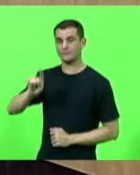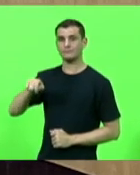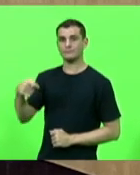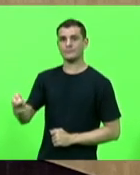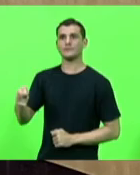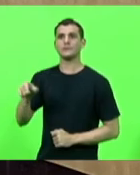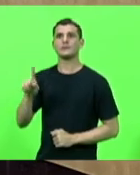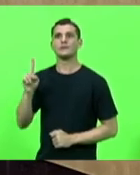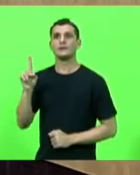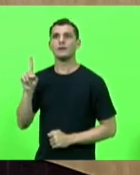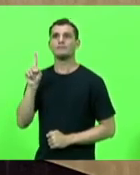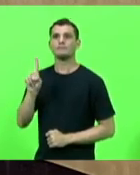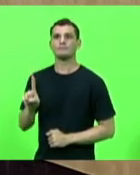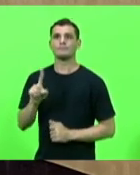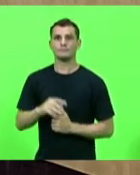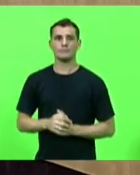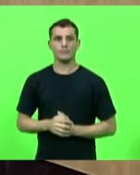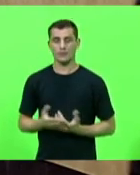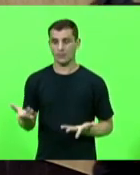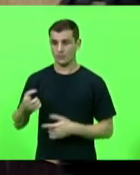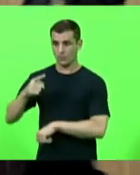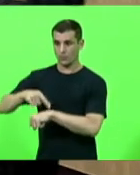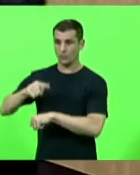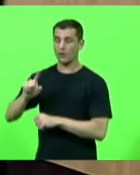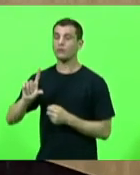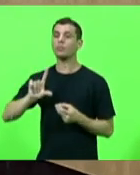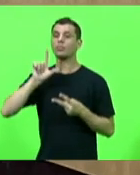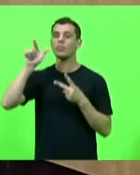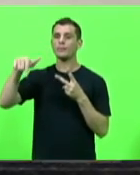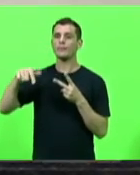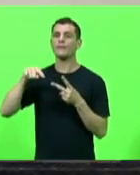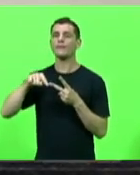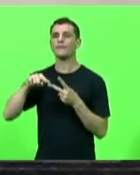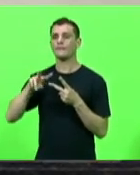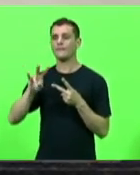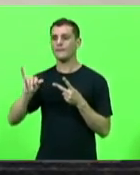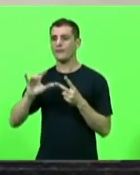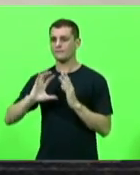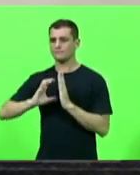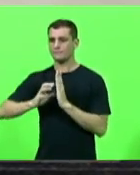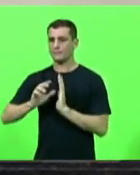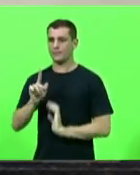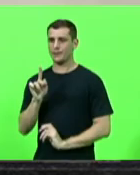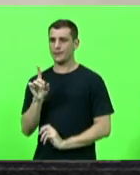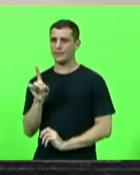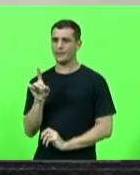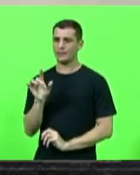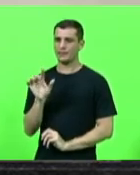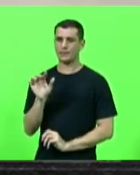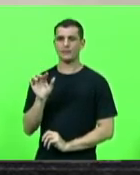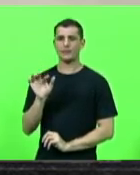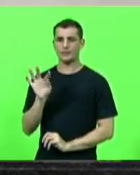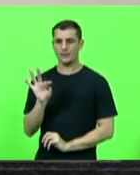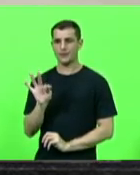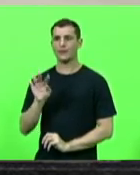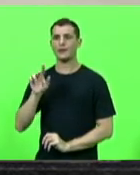próximo horário pertence ao bloco PDT PSTB republicanos